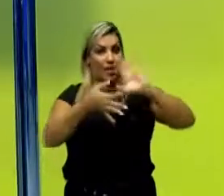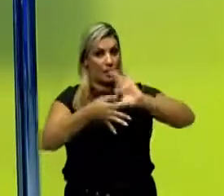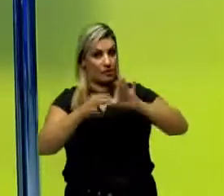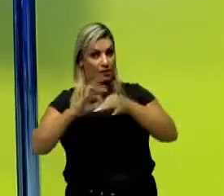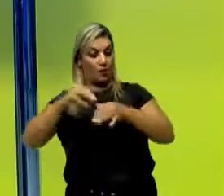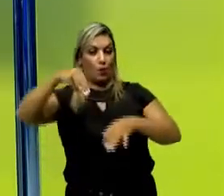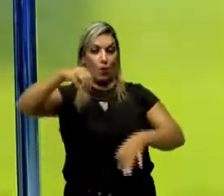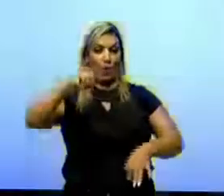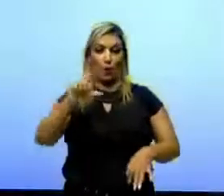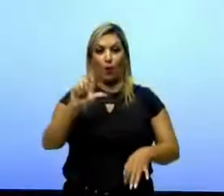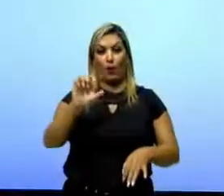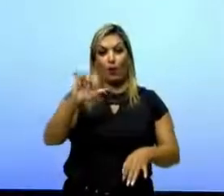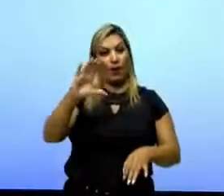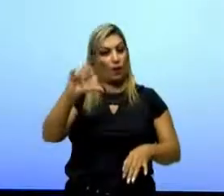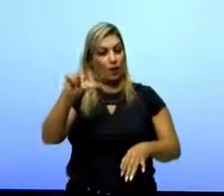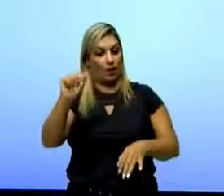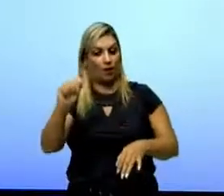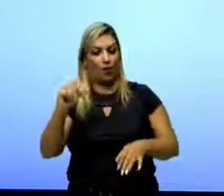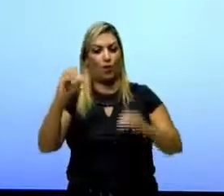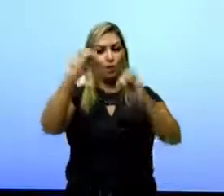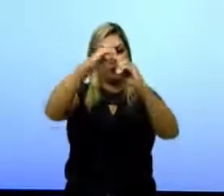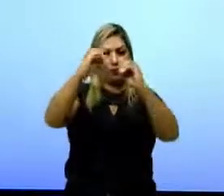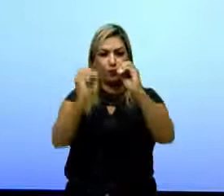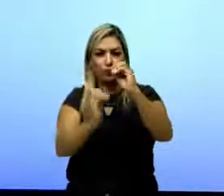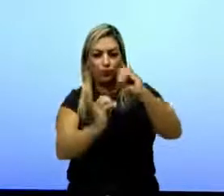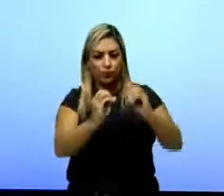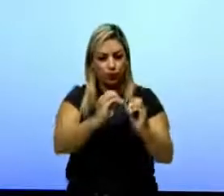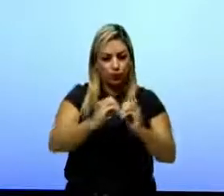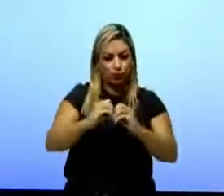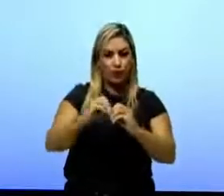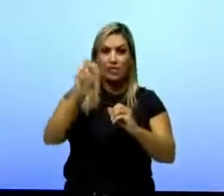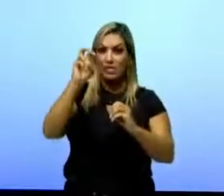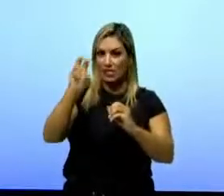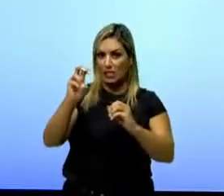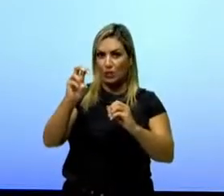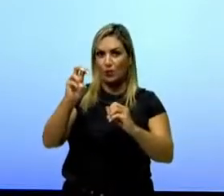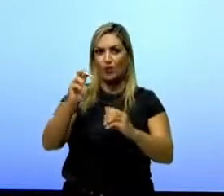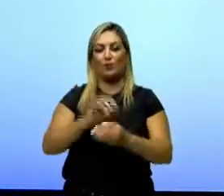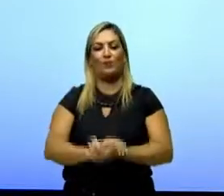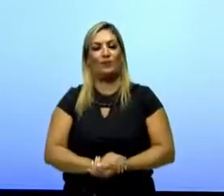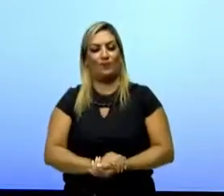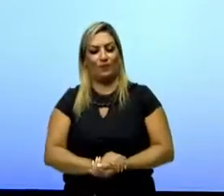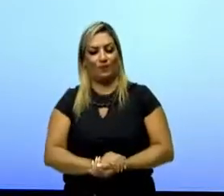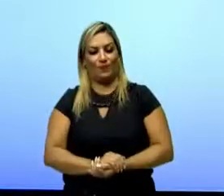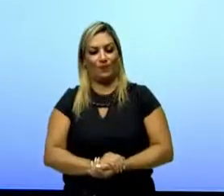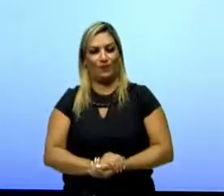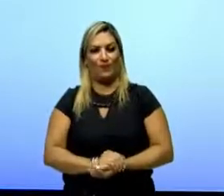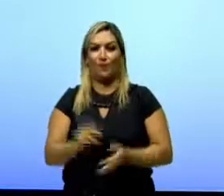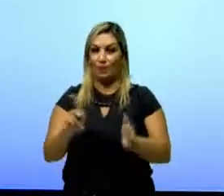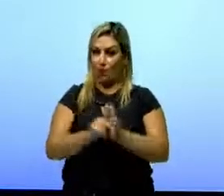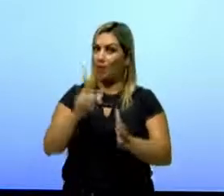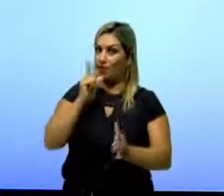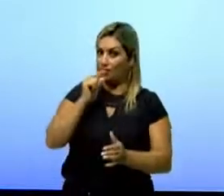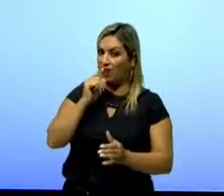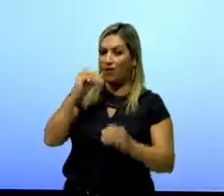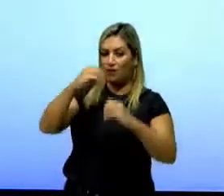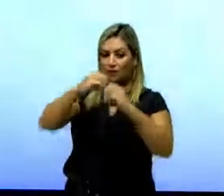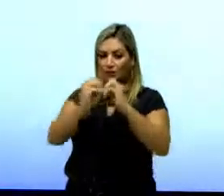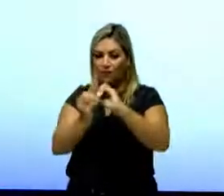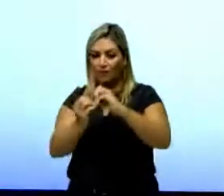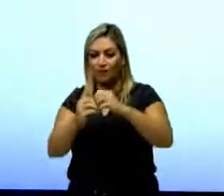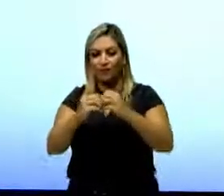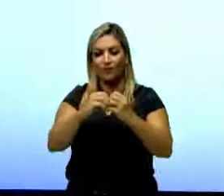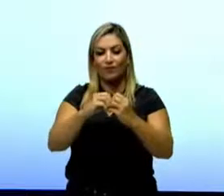Percebam que eu coloquei aqui uma, duas, três, quatro, cinco moléculas de água. Essas moléculas estão